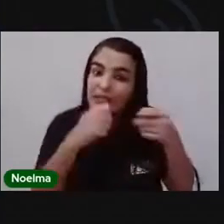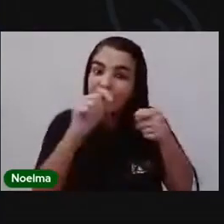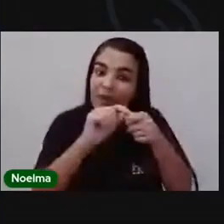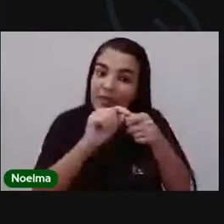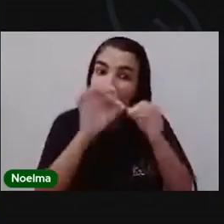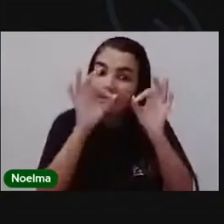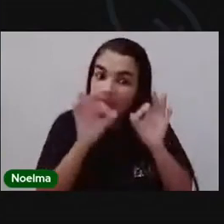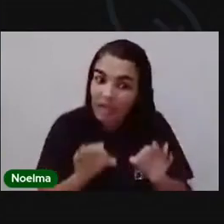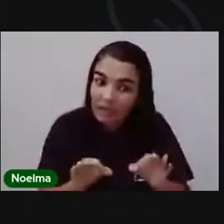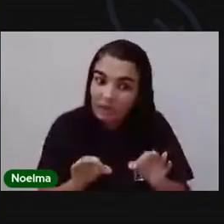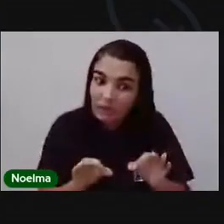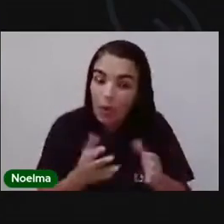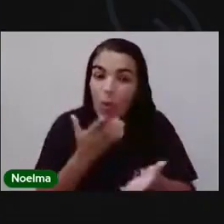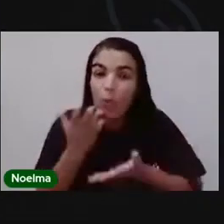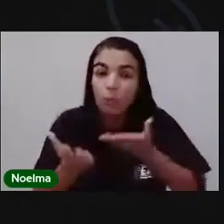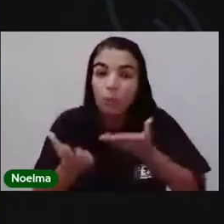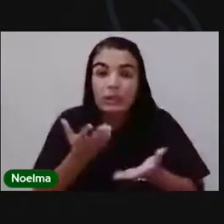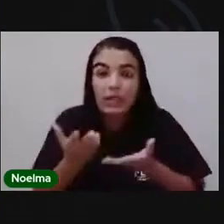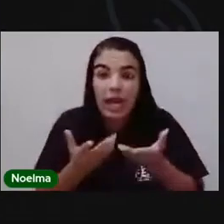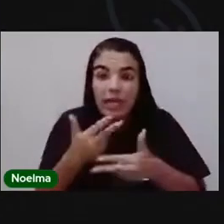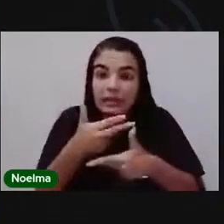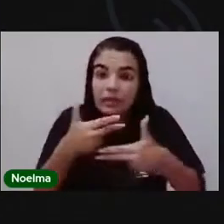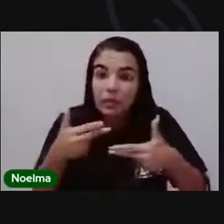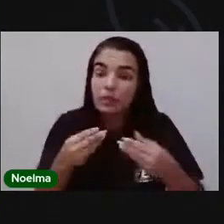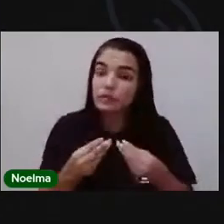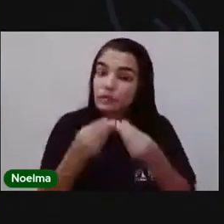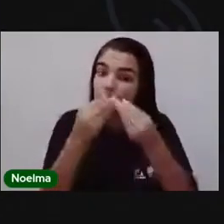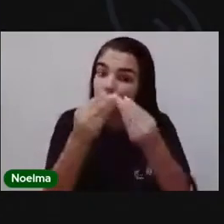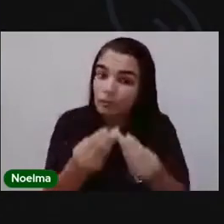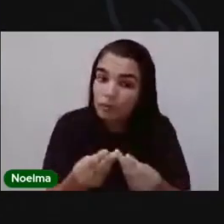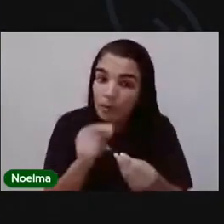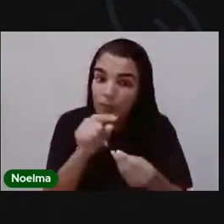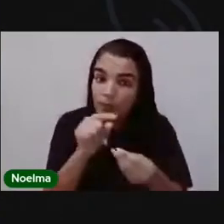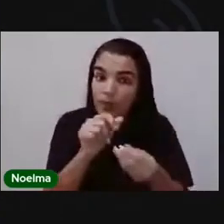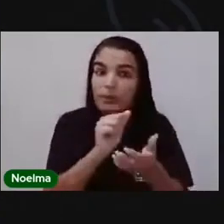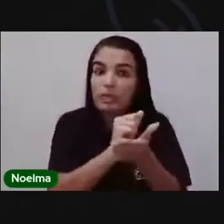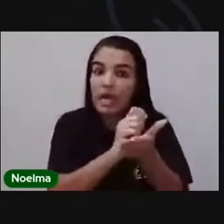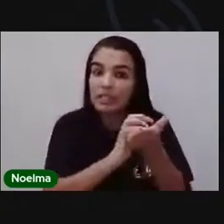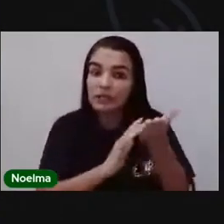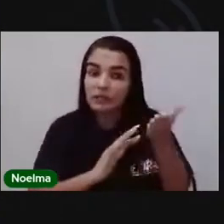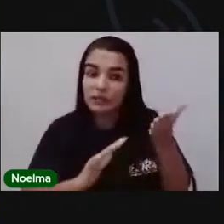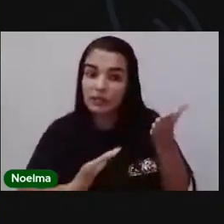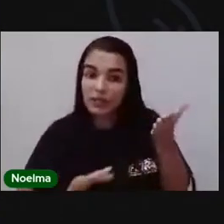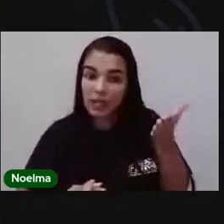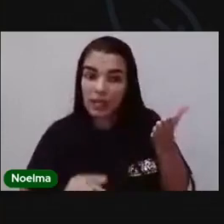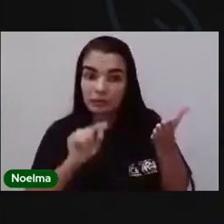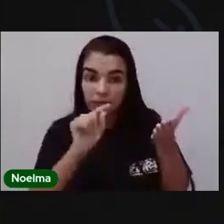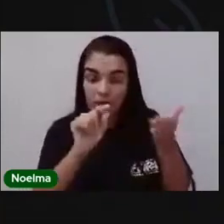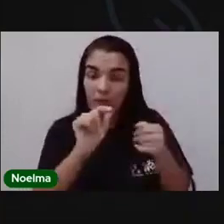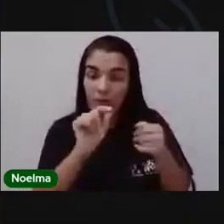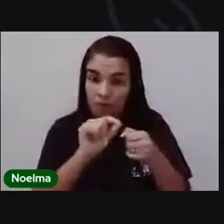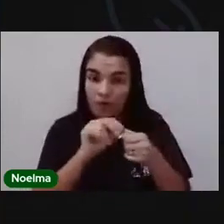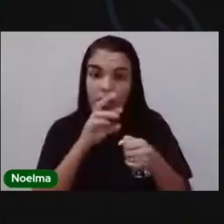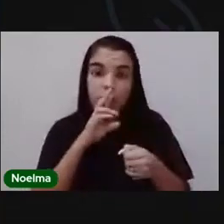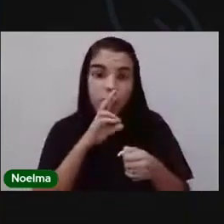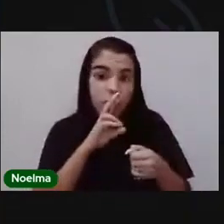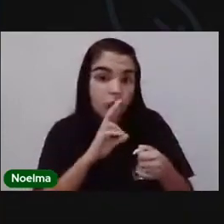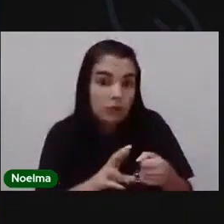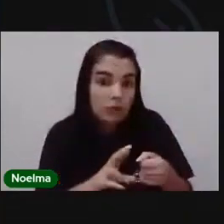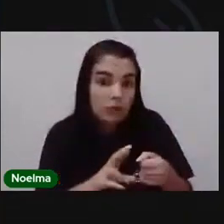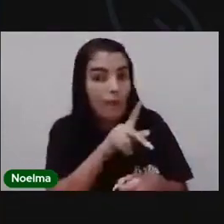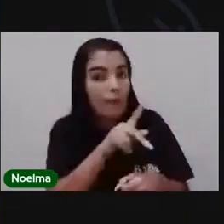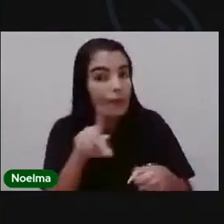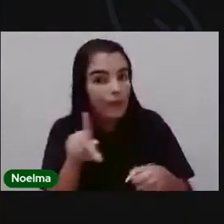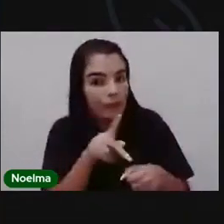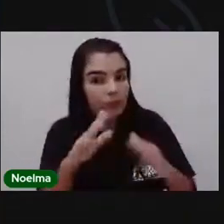material. Porque esse material que vocês vão produzir, as atividades que vocês vão responder, os